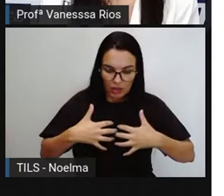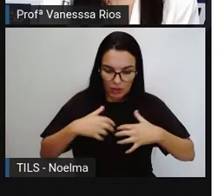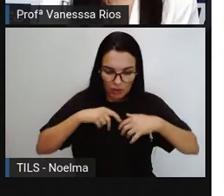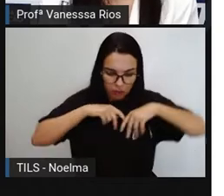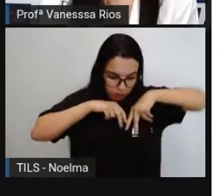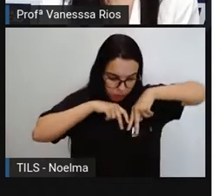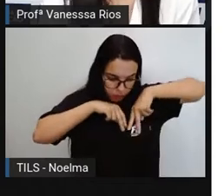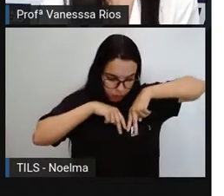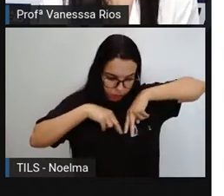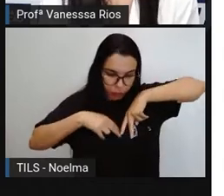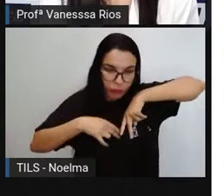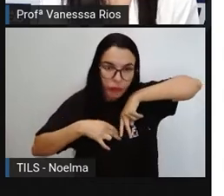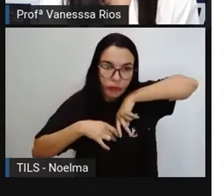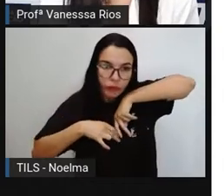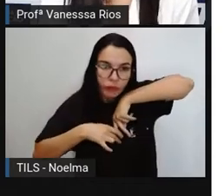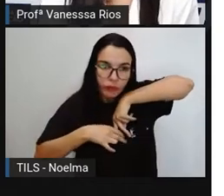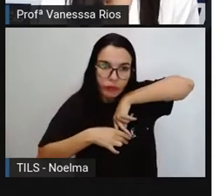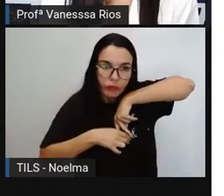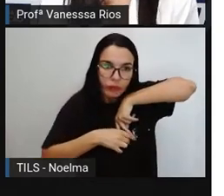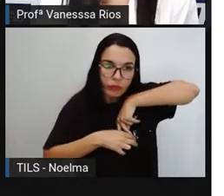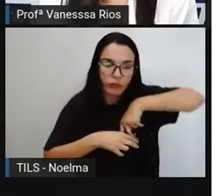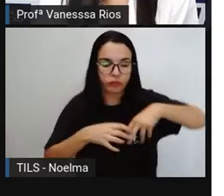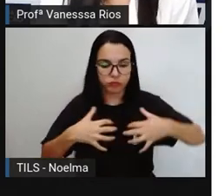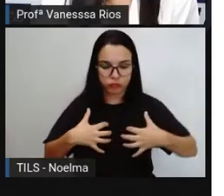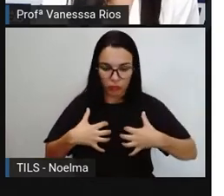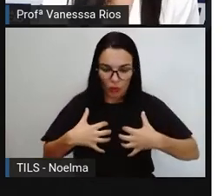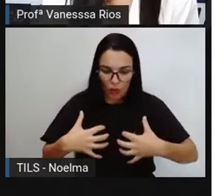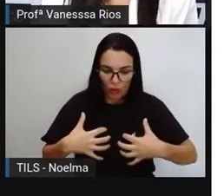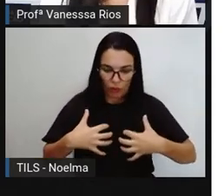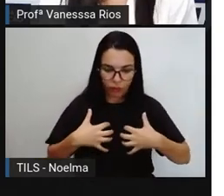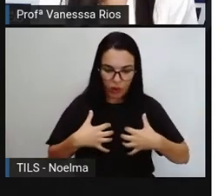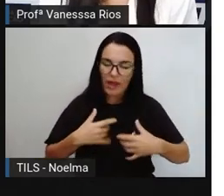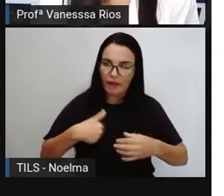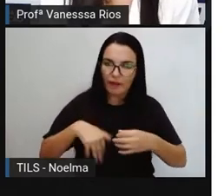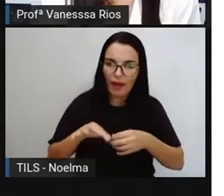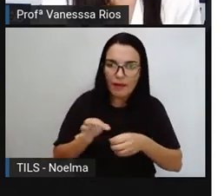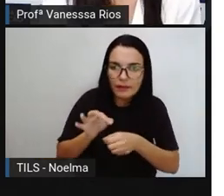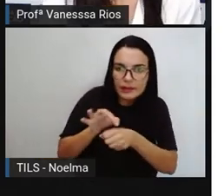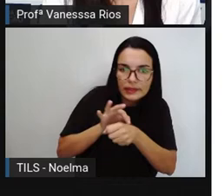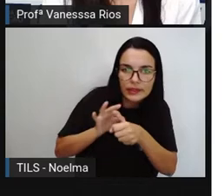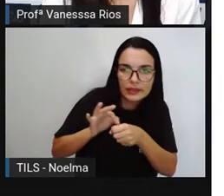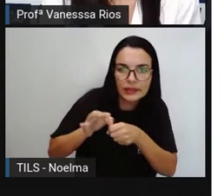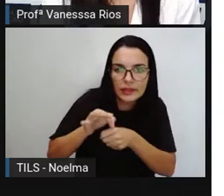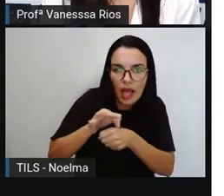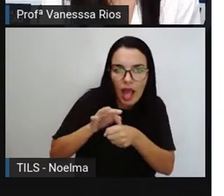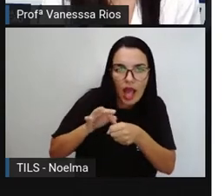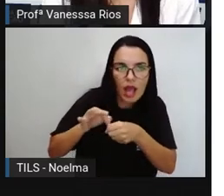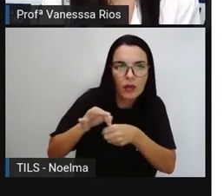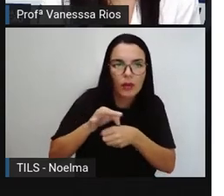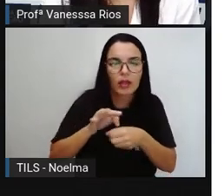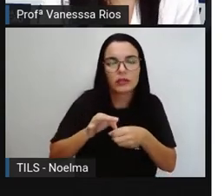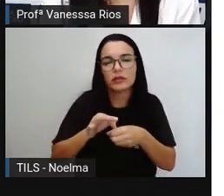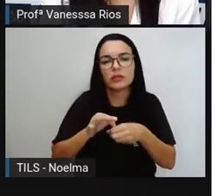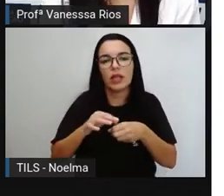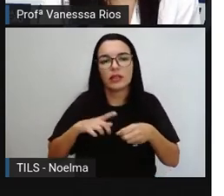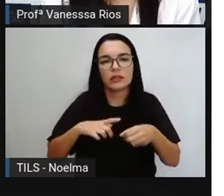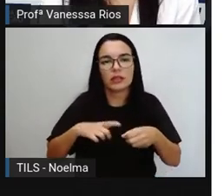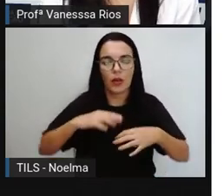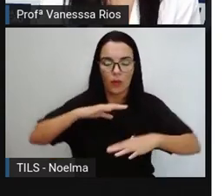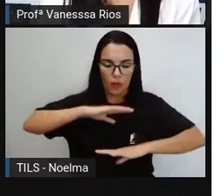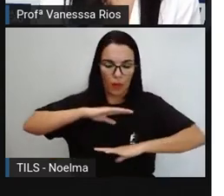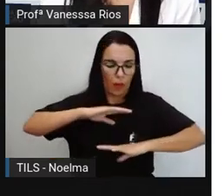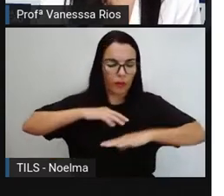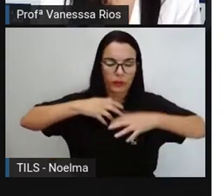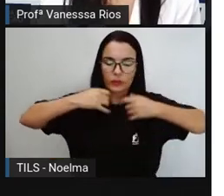alvéolos. E aí, a partir disso, vai para as células, né? Isso vai ser distribuído para o restante do corpo.